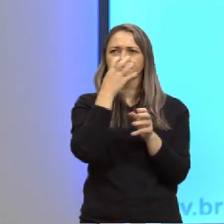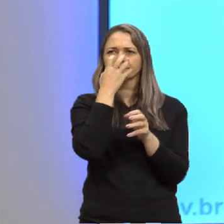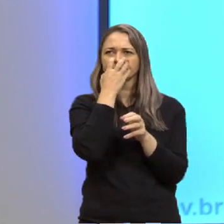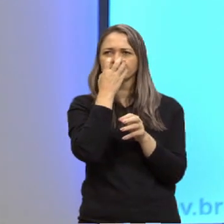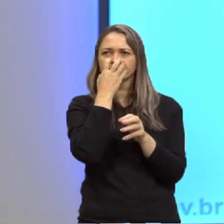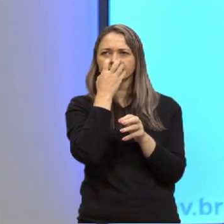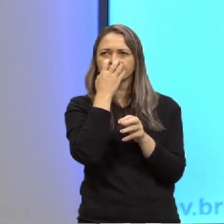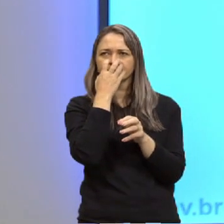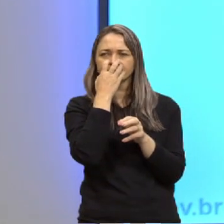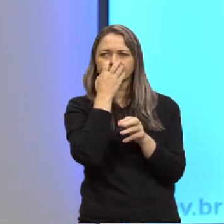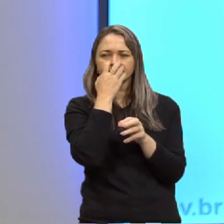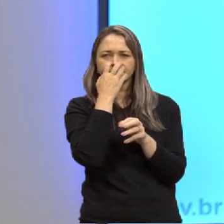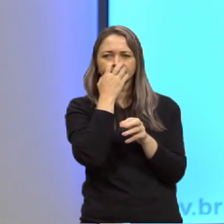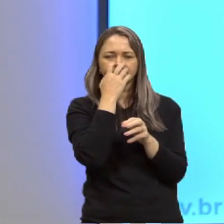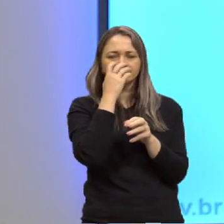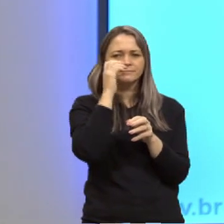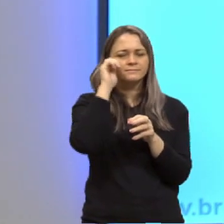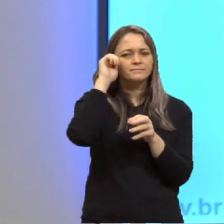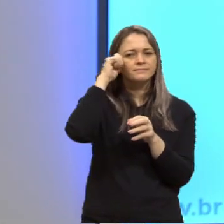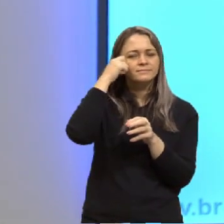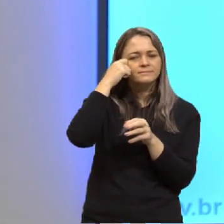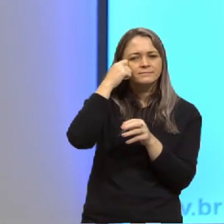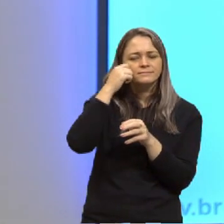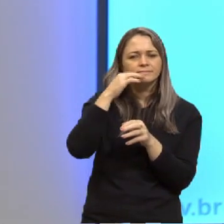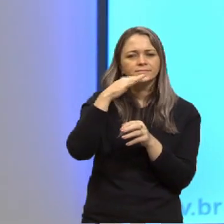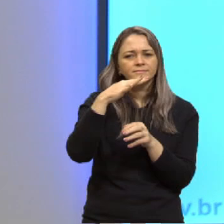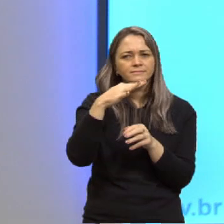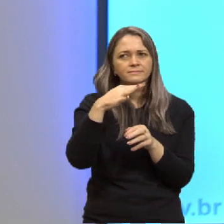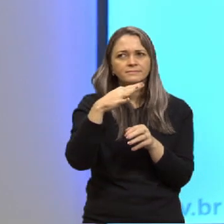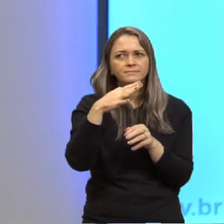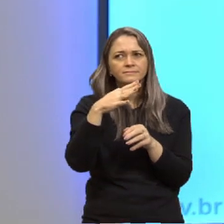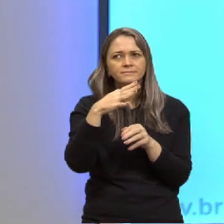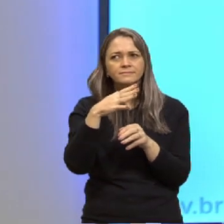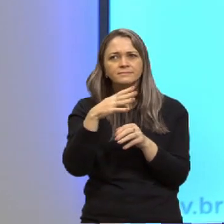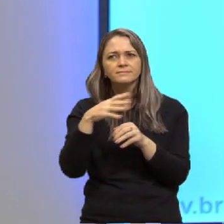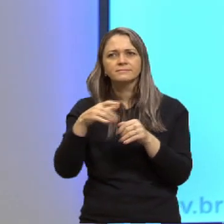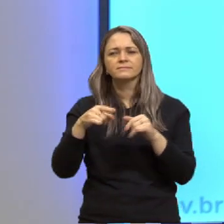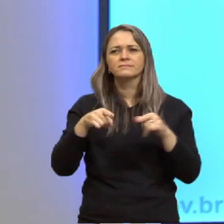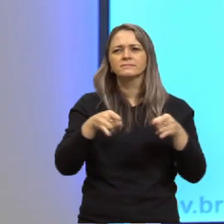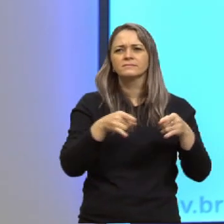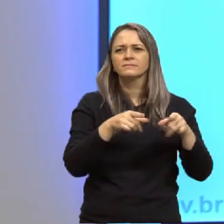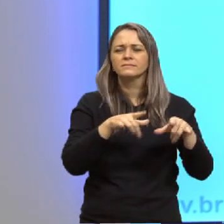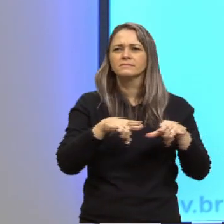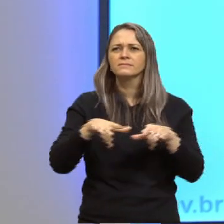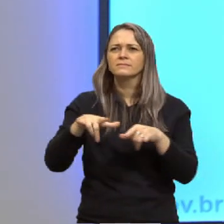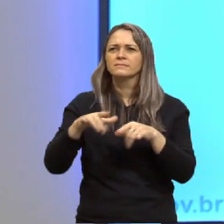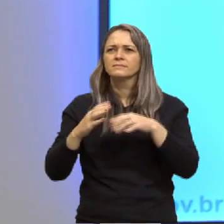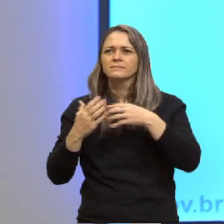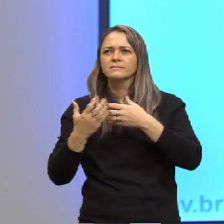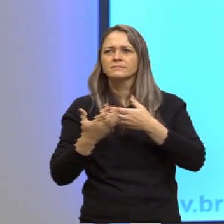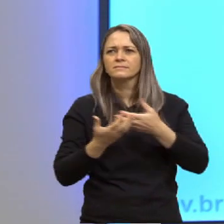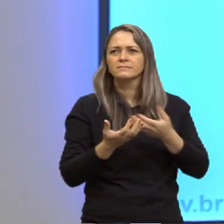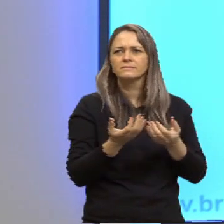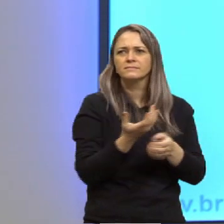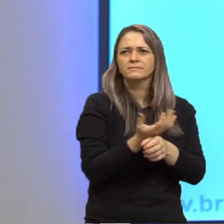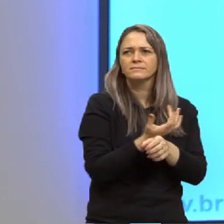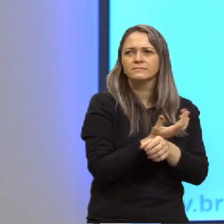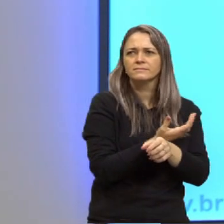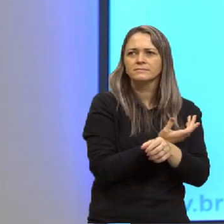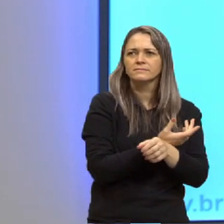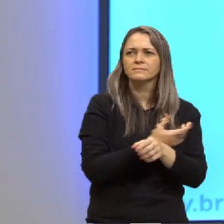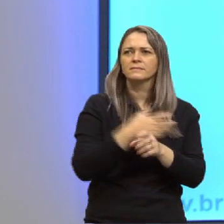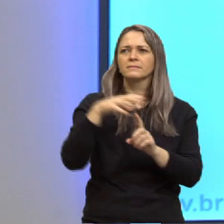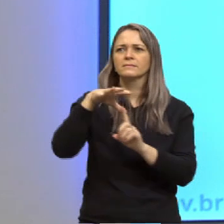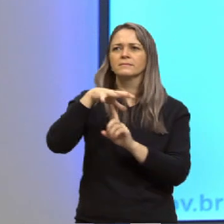cor de carvão dorme no azul etéreo de uma rede de pesca enrolada sobre a grama da Praça 21 de